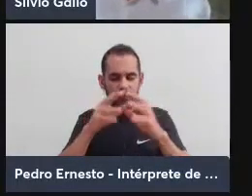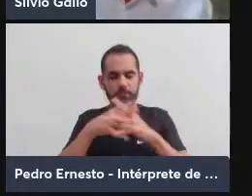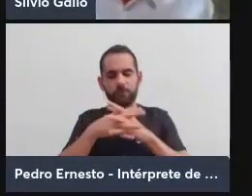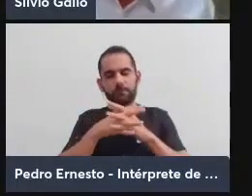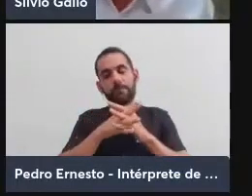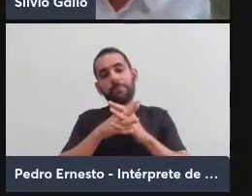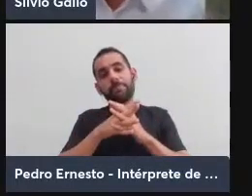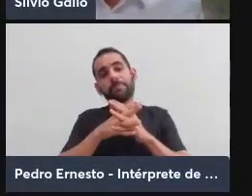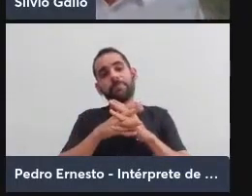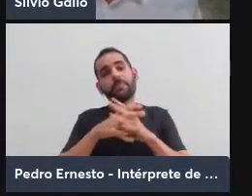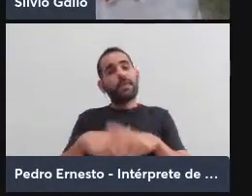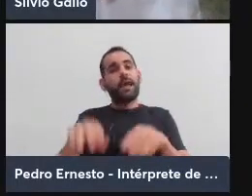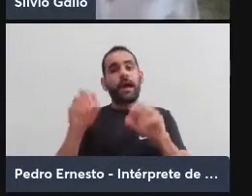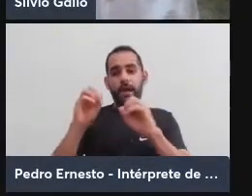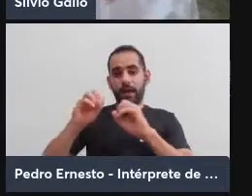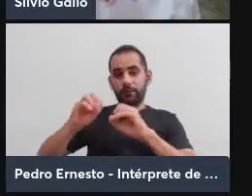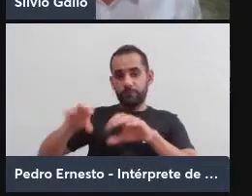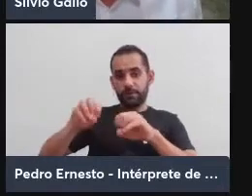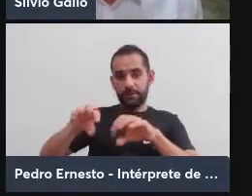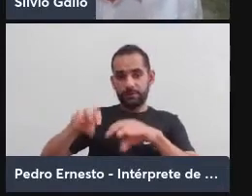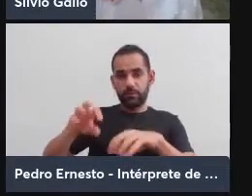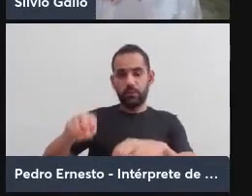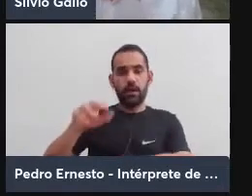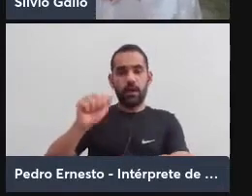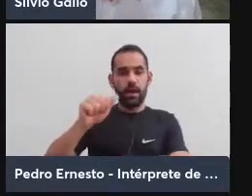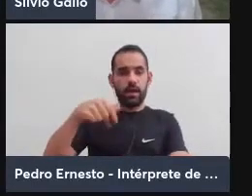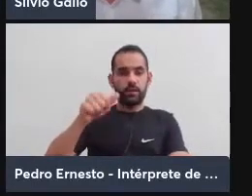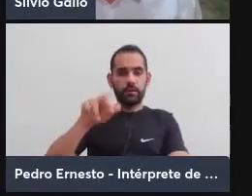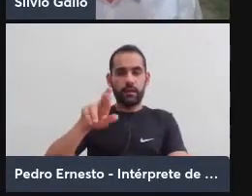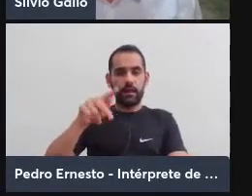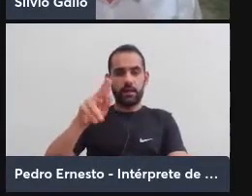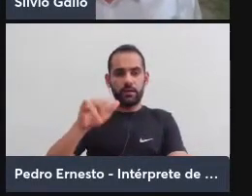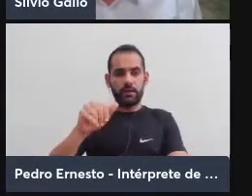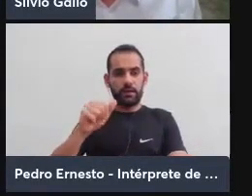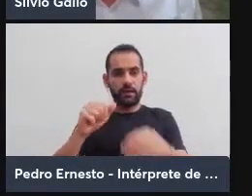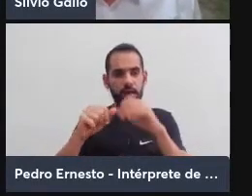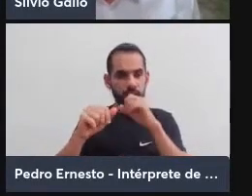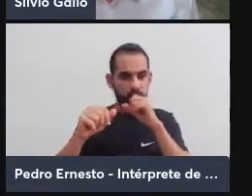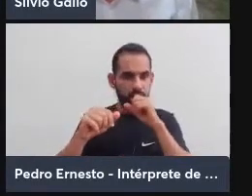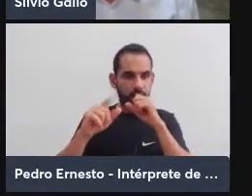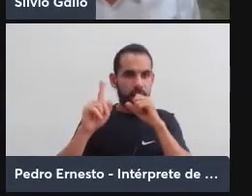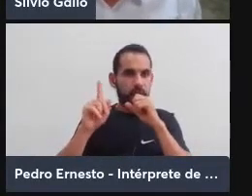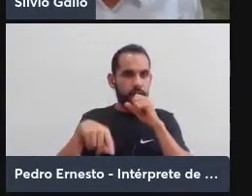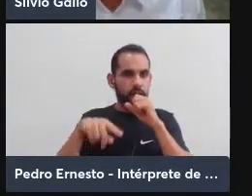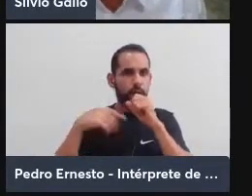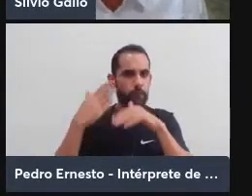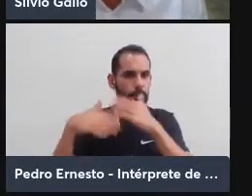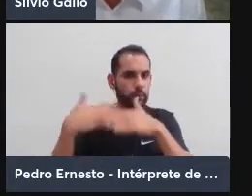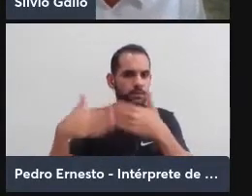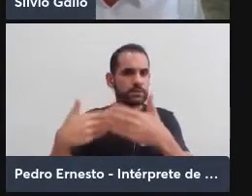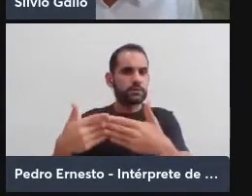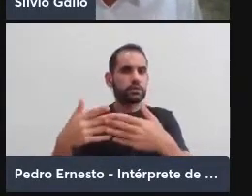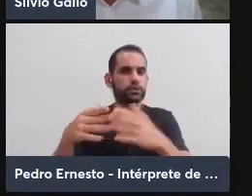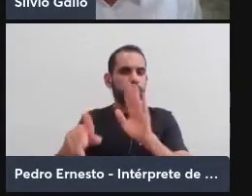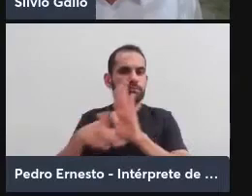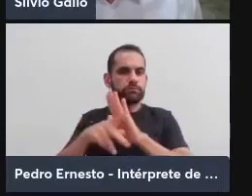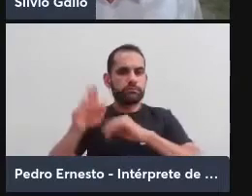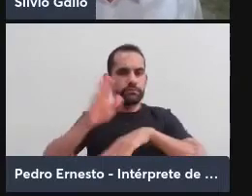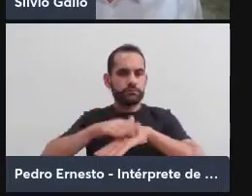Essa educação anárquica pode ser pensada, portanto, como um processo de autoformação,